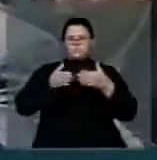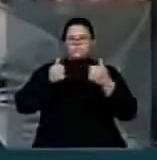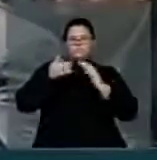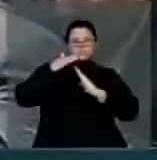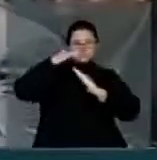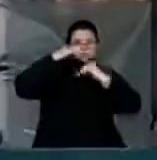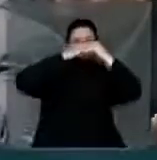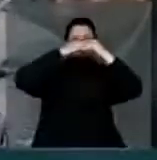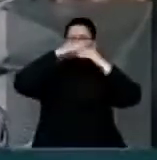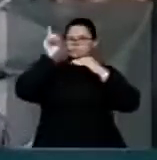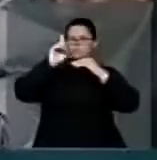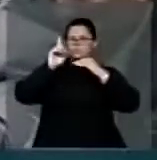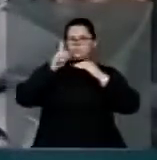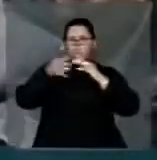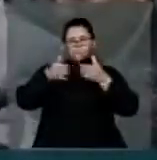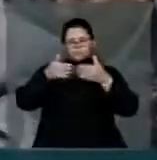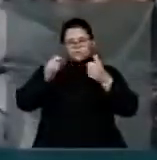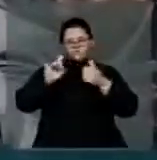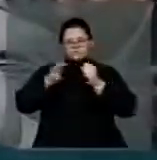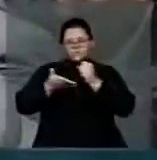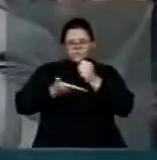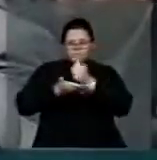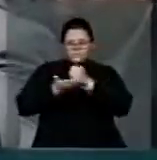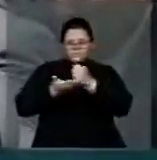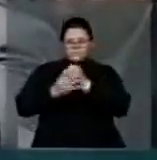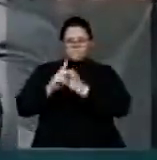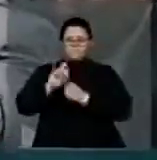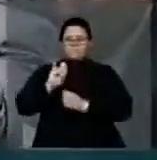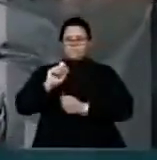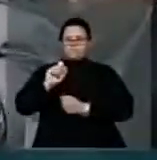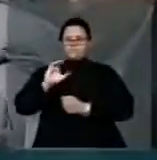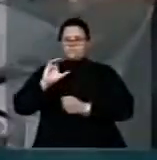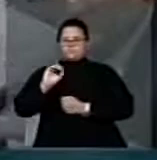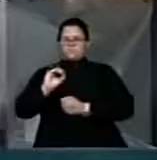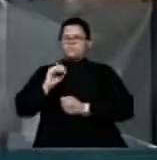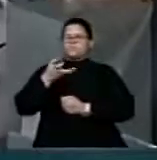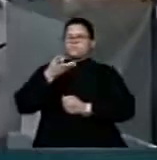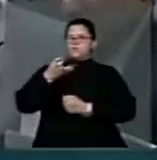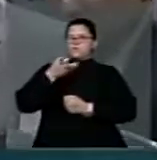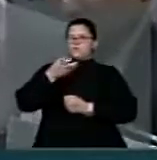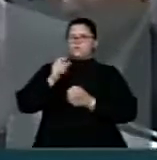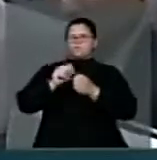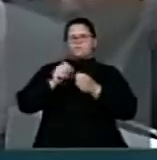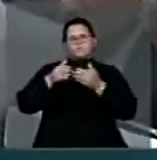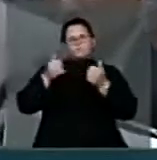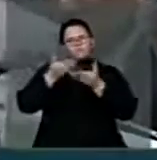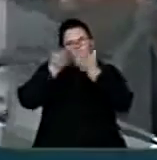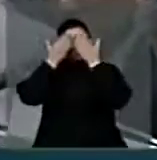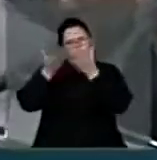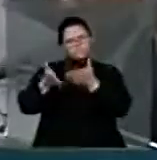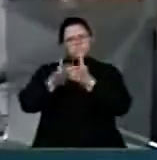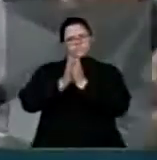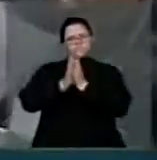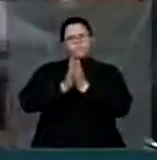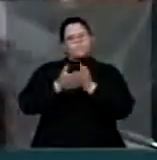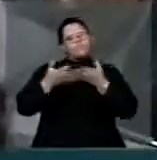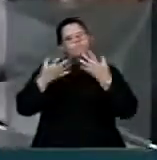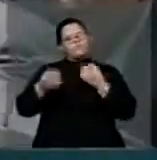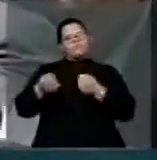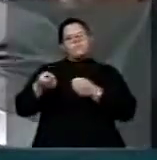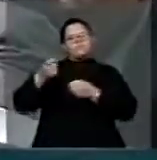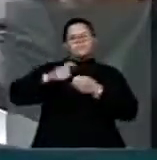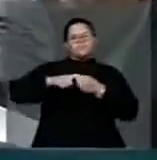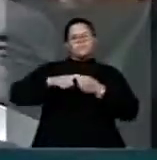presidente, os nossos heróis estão pedindo um piso, eles querem um piso, faça esse apelo a vossa excelência, que traga novamente